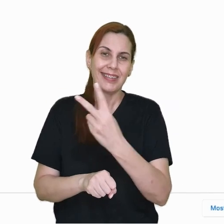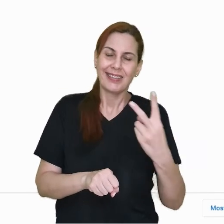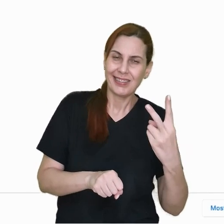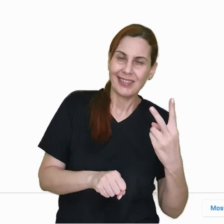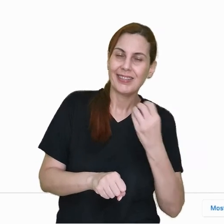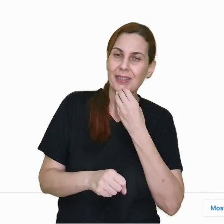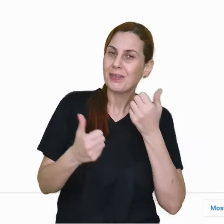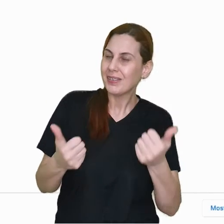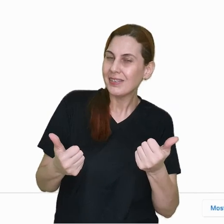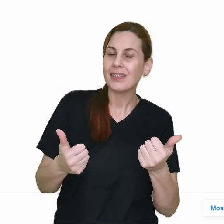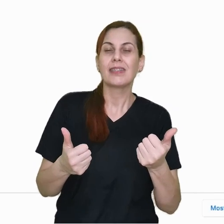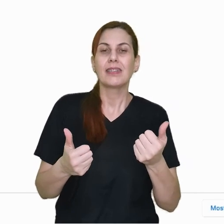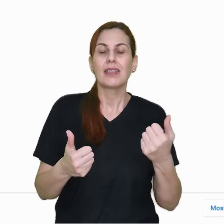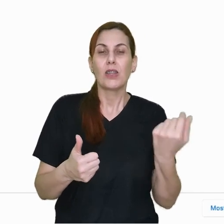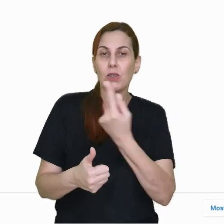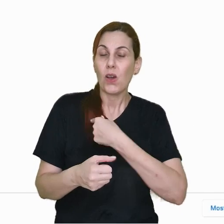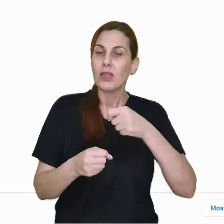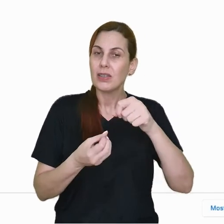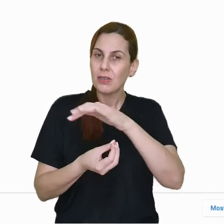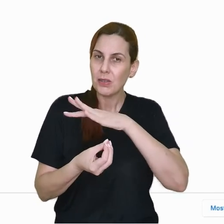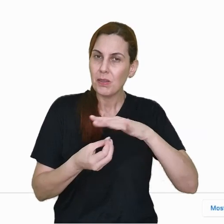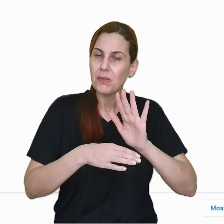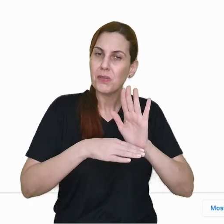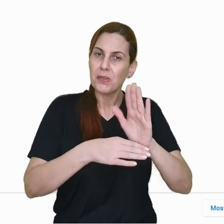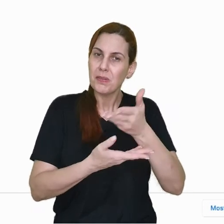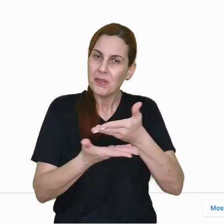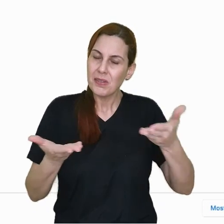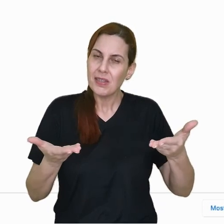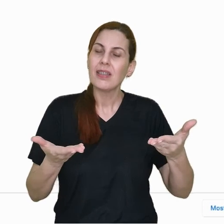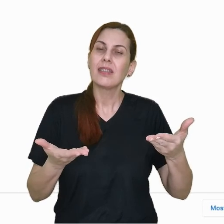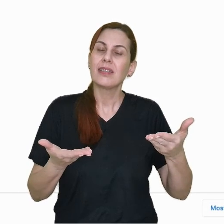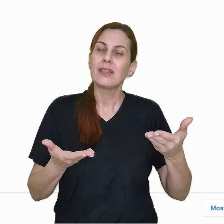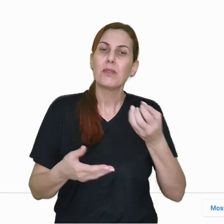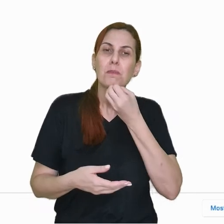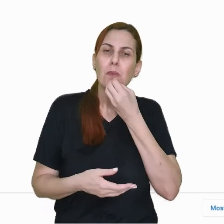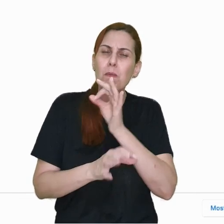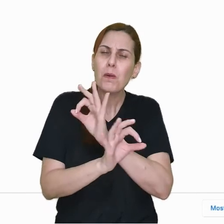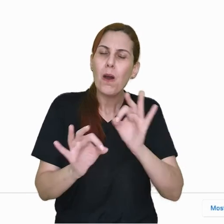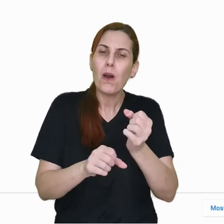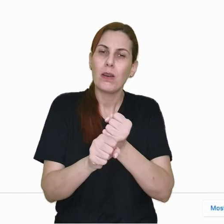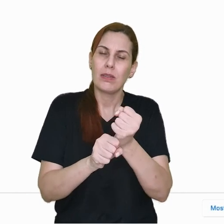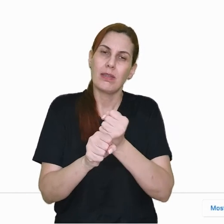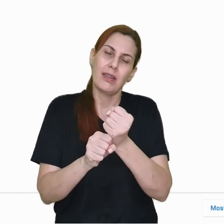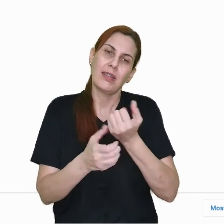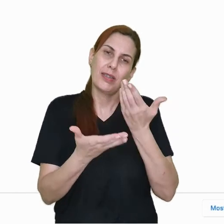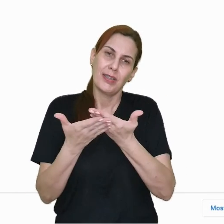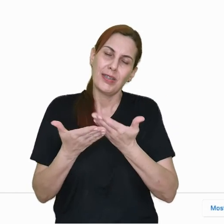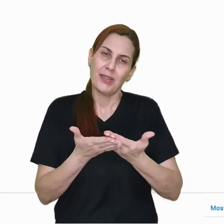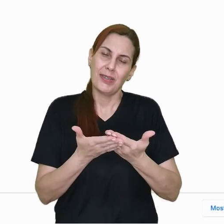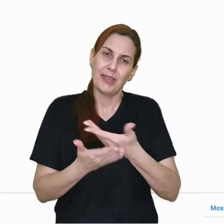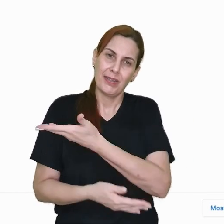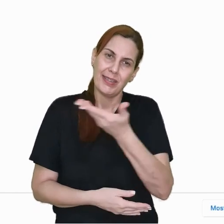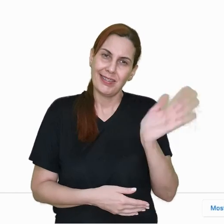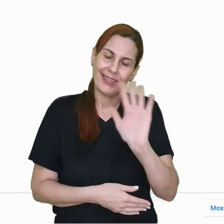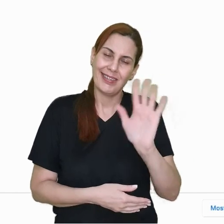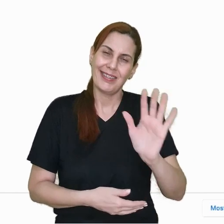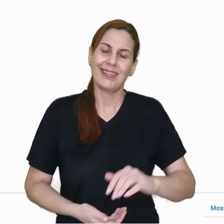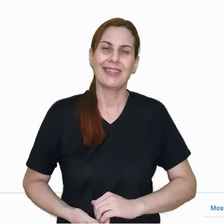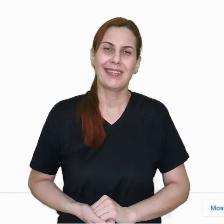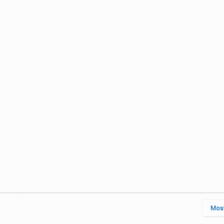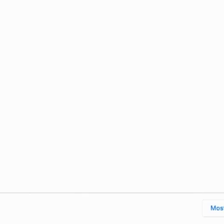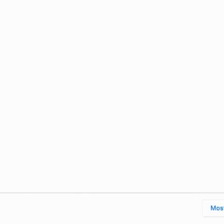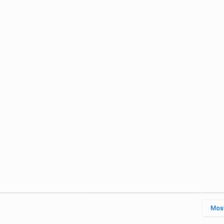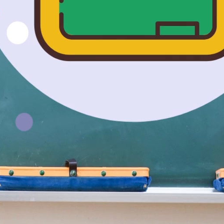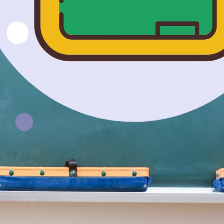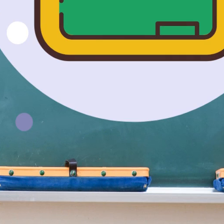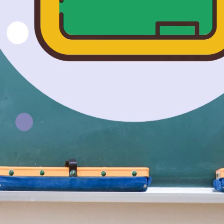2022, tá bom? Podem contar com a gente aqui da C4Me e nós desejamos um ótimo ano letivo pra vocês. Tchau, tchau!